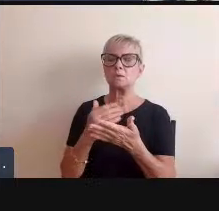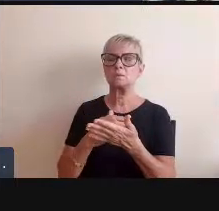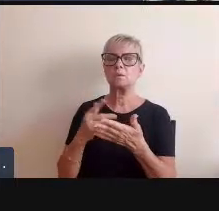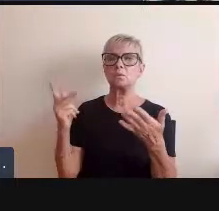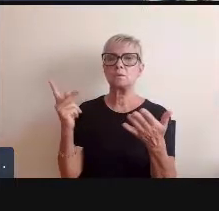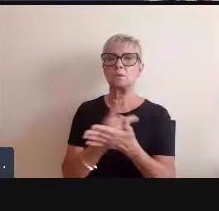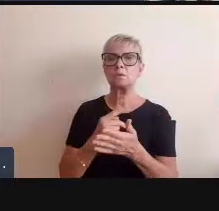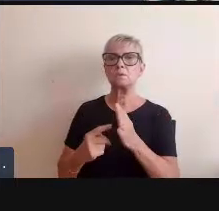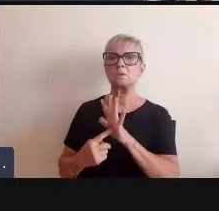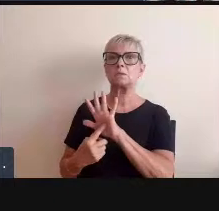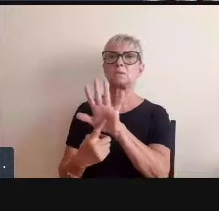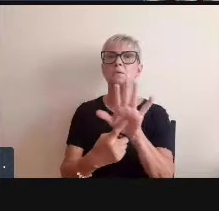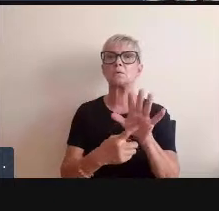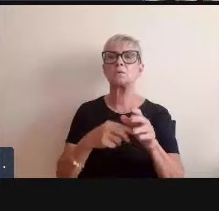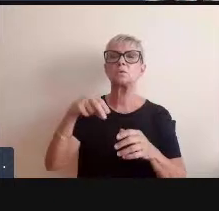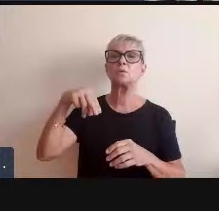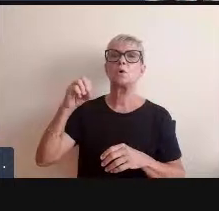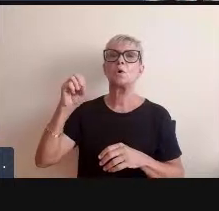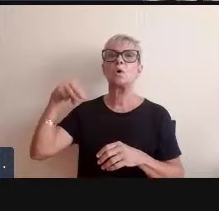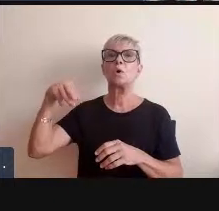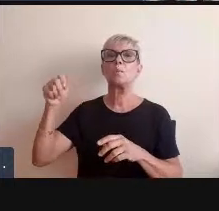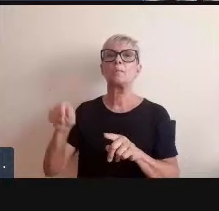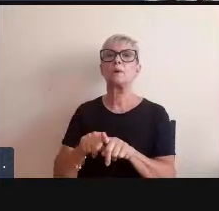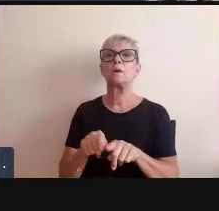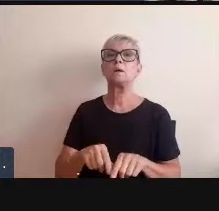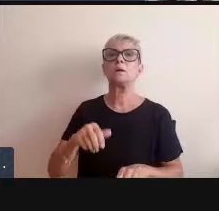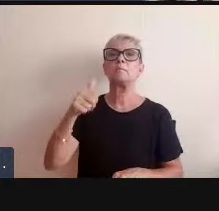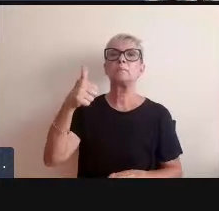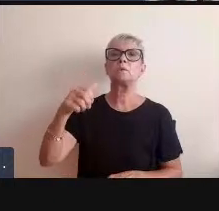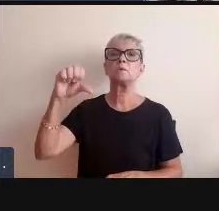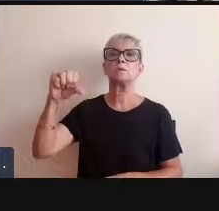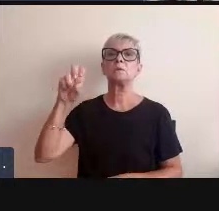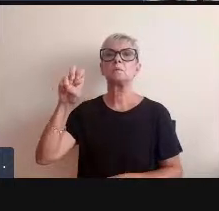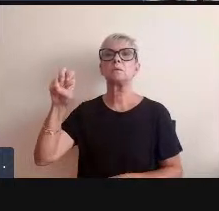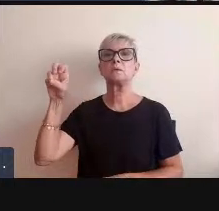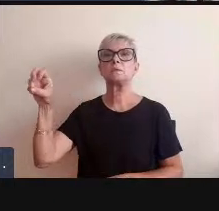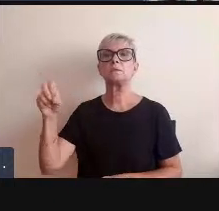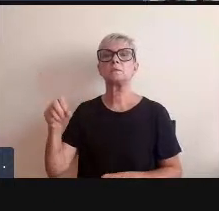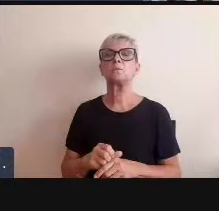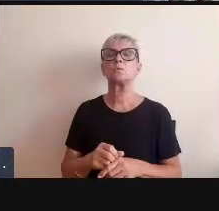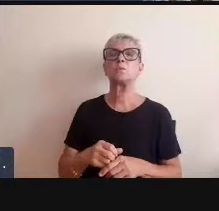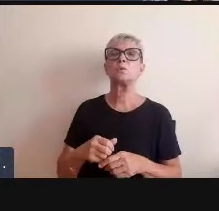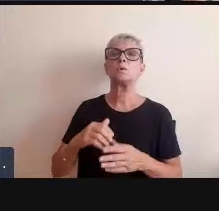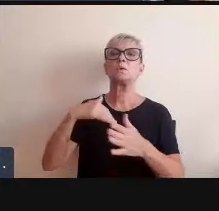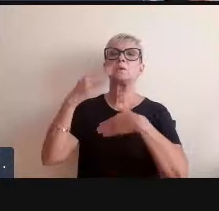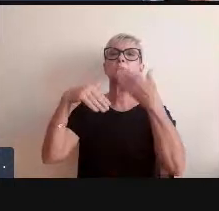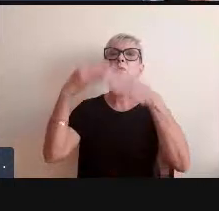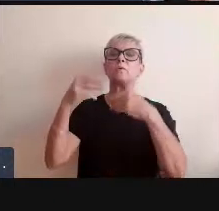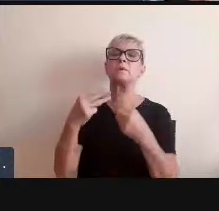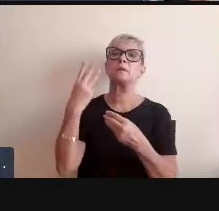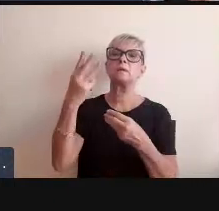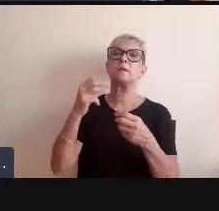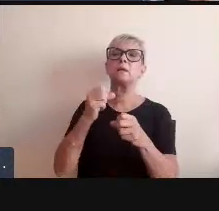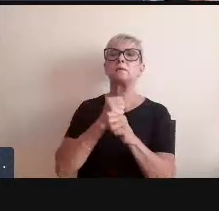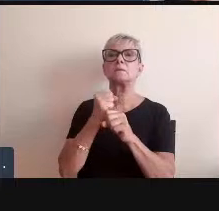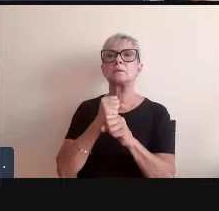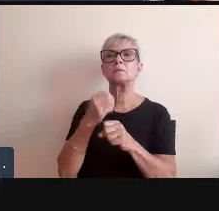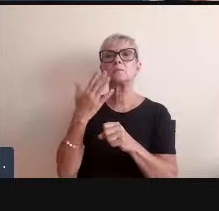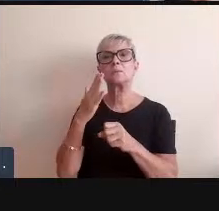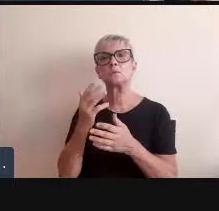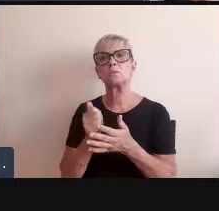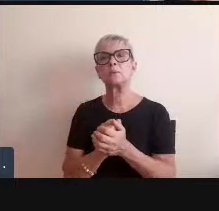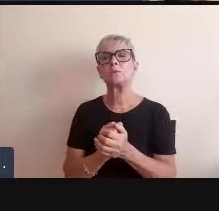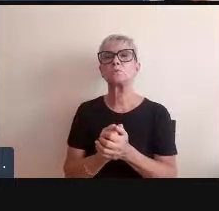MoMA em 1955 ela foi desenvolvida durante três anos mais ou menos e teve a